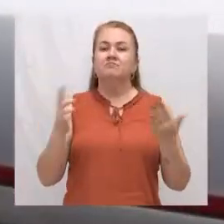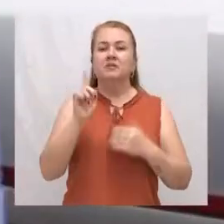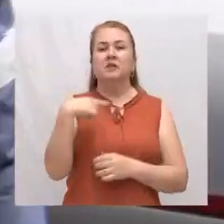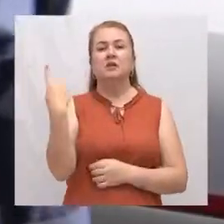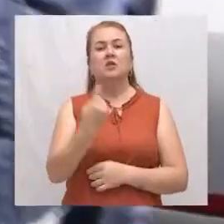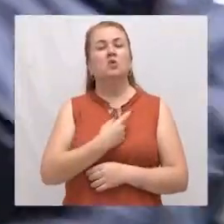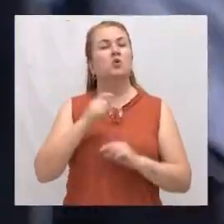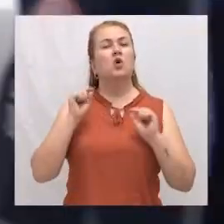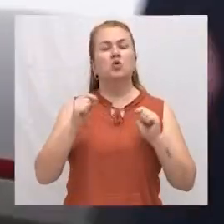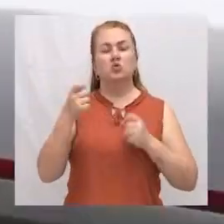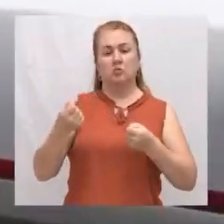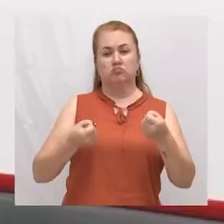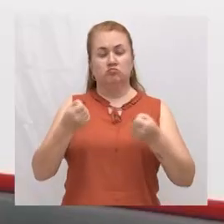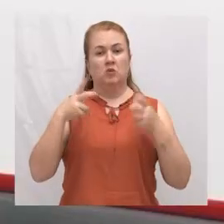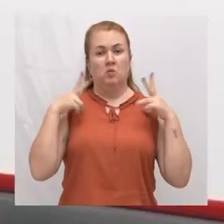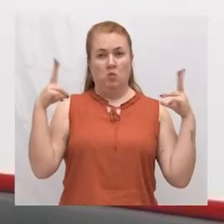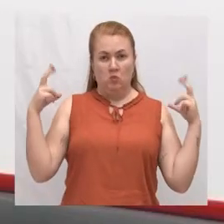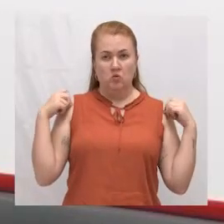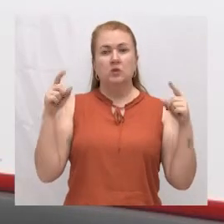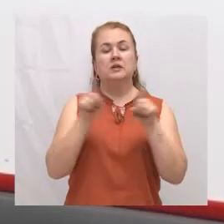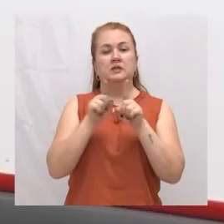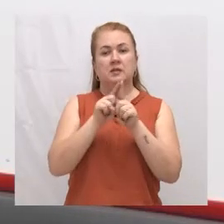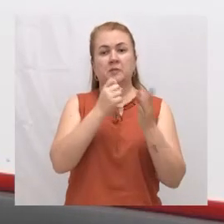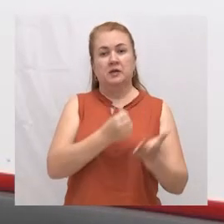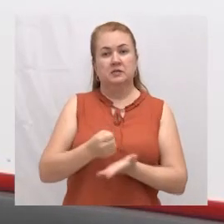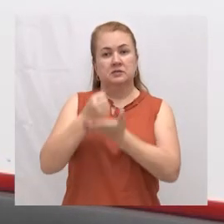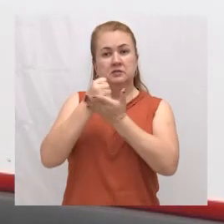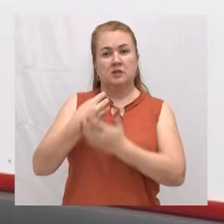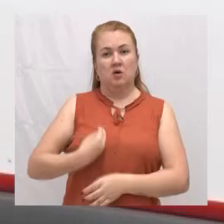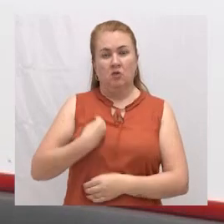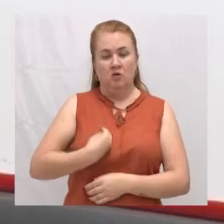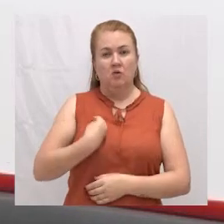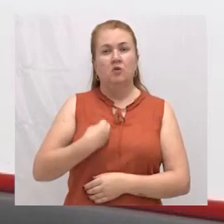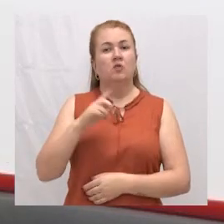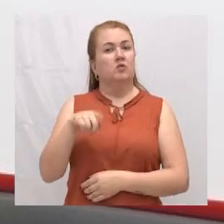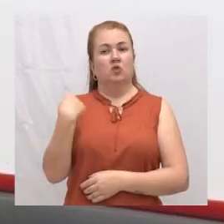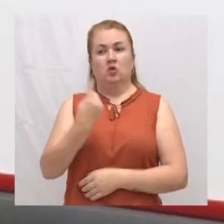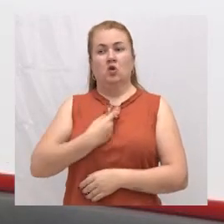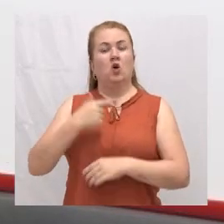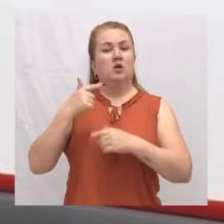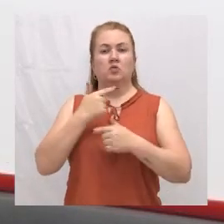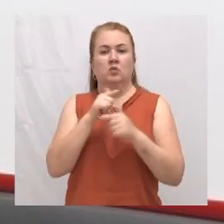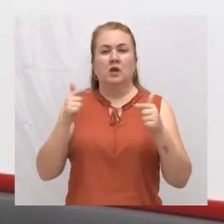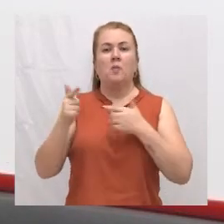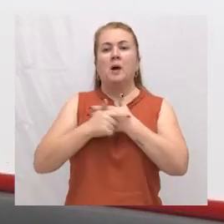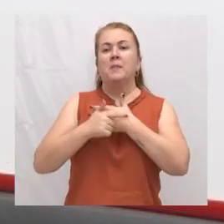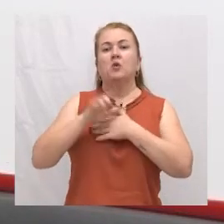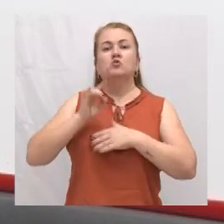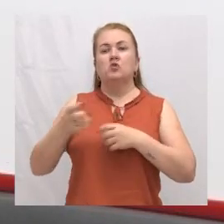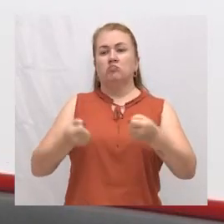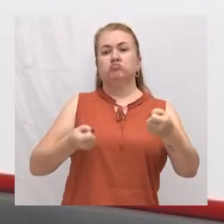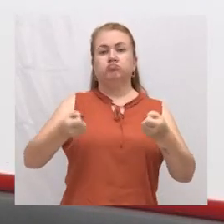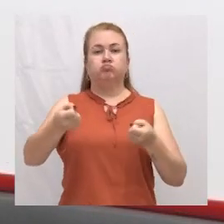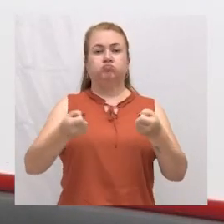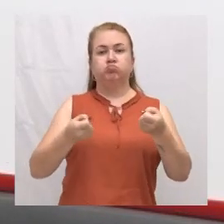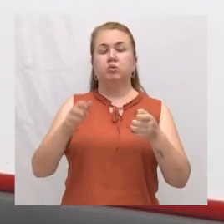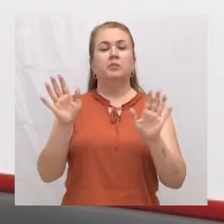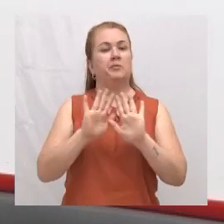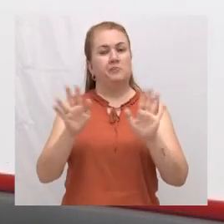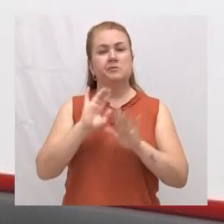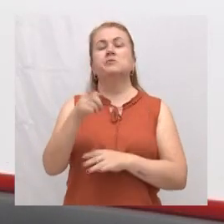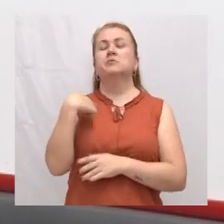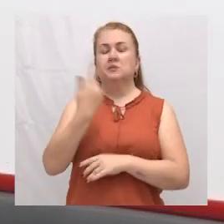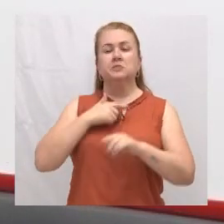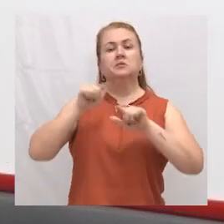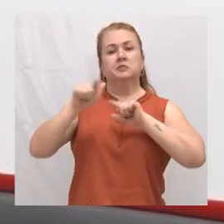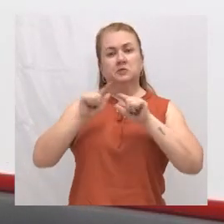somos motorista e socorrista, não cabe a nós só dirigir, fazemos parte da equipe